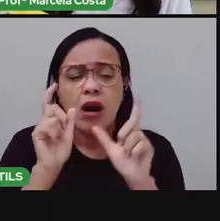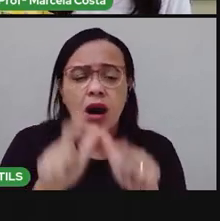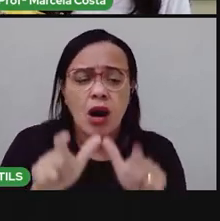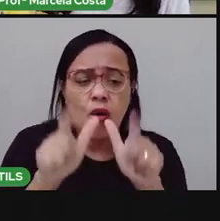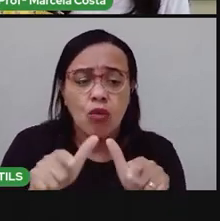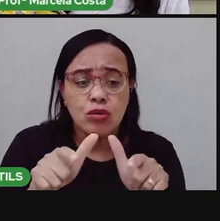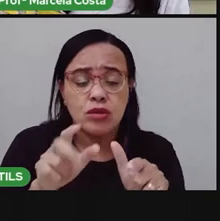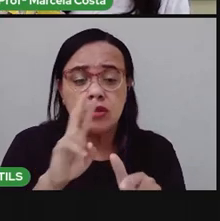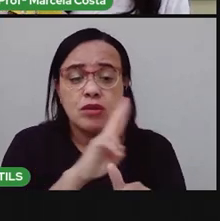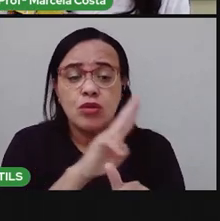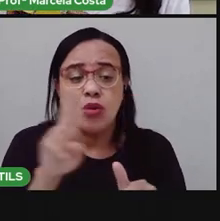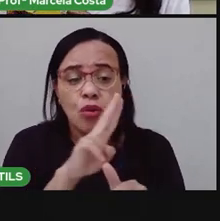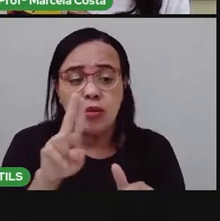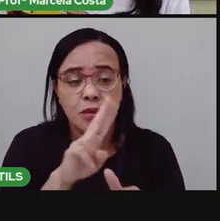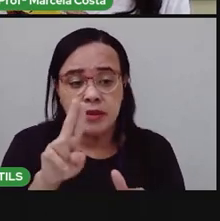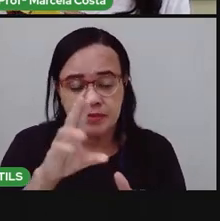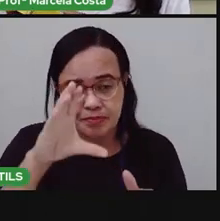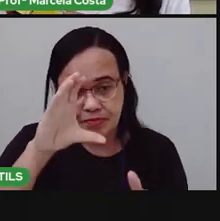composição.